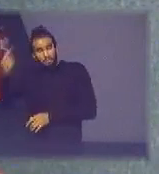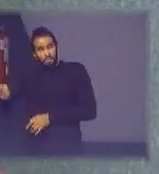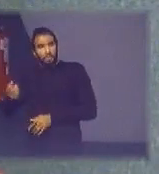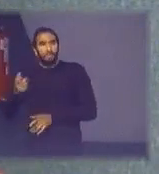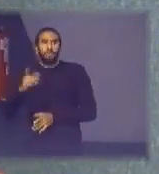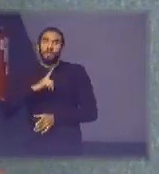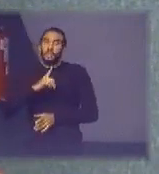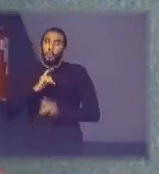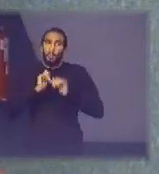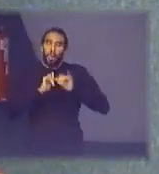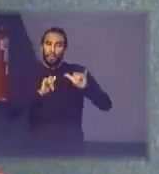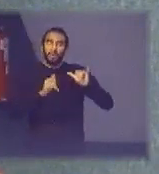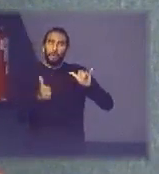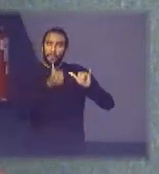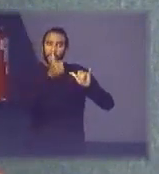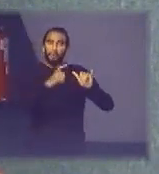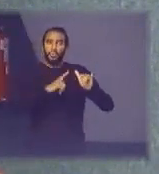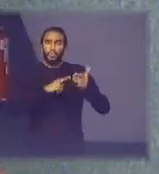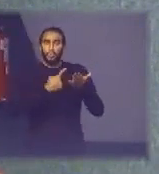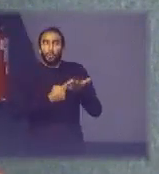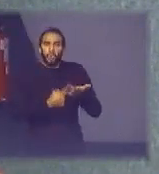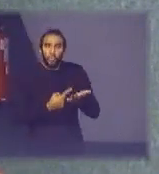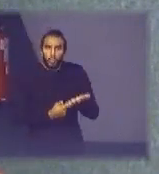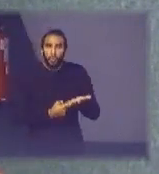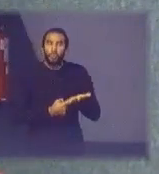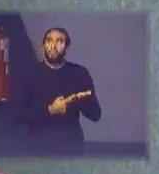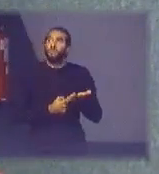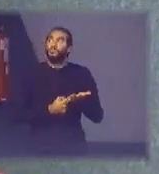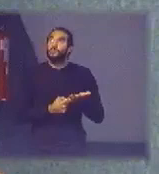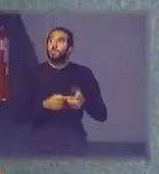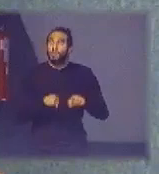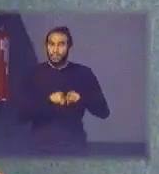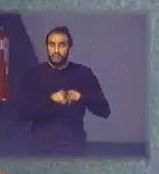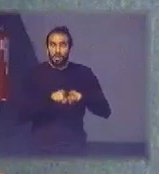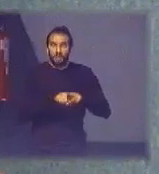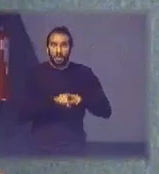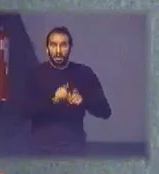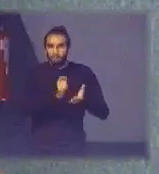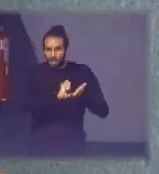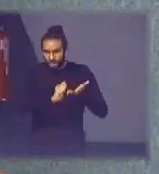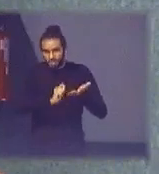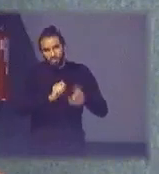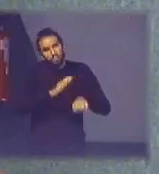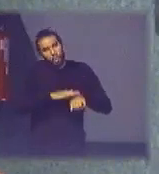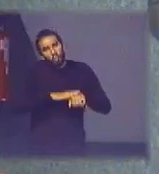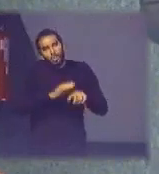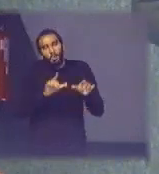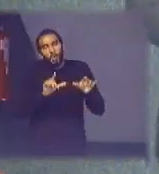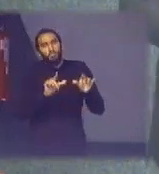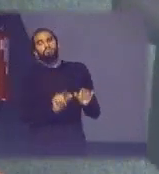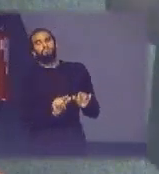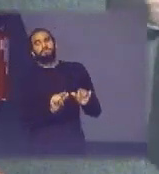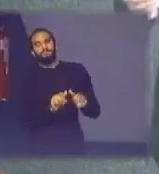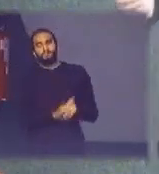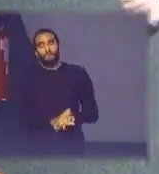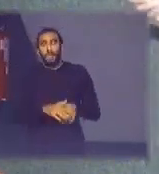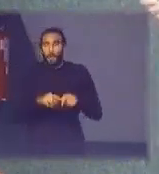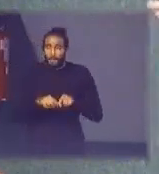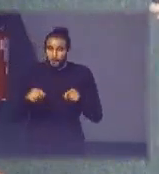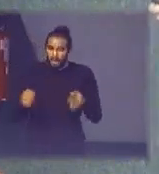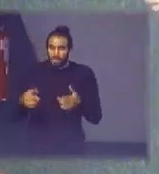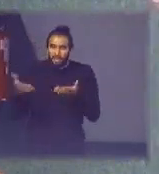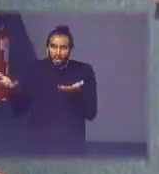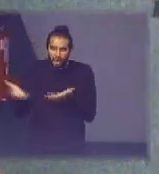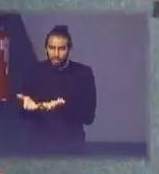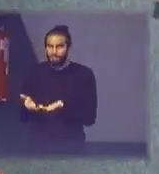o acordo pode entrar em consulta pública e ser assinado dentro de pouco tempo mas no momento não temos